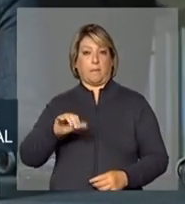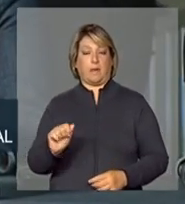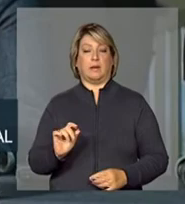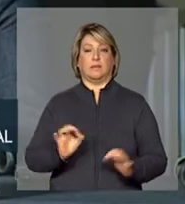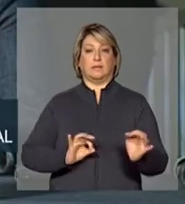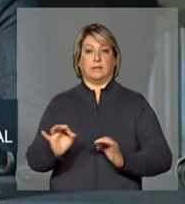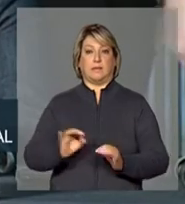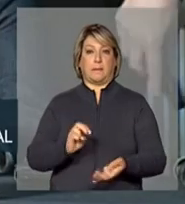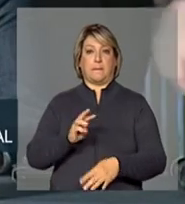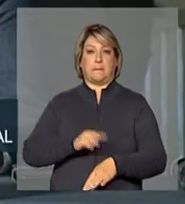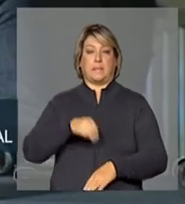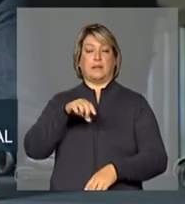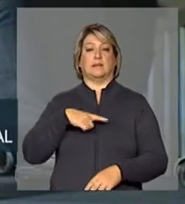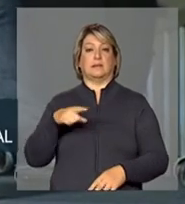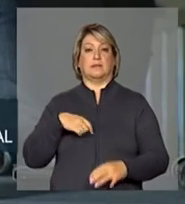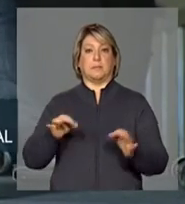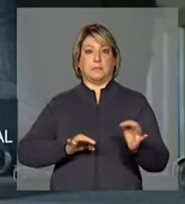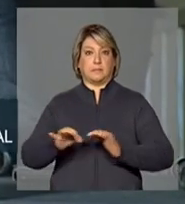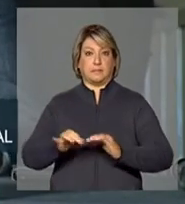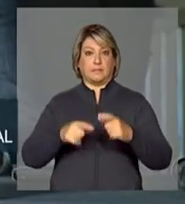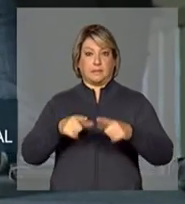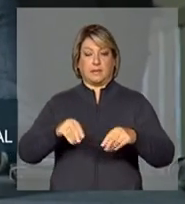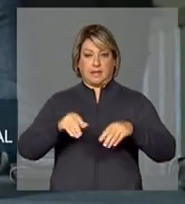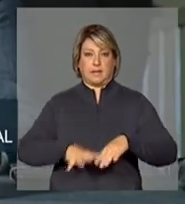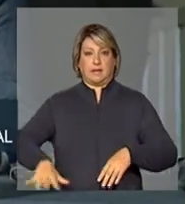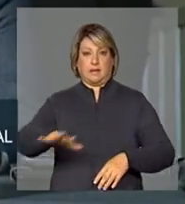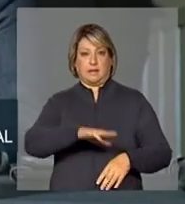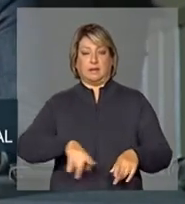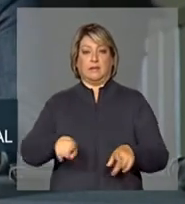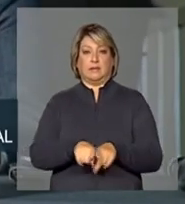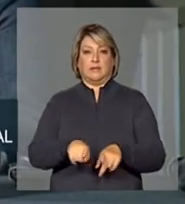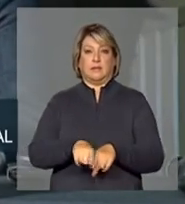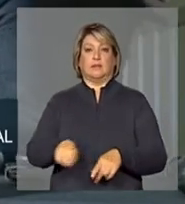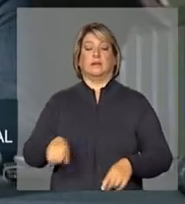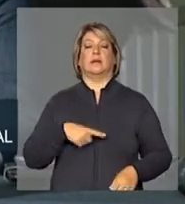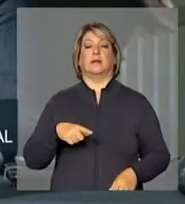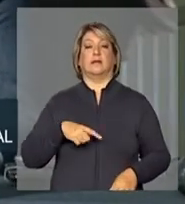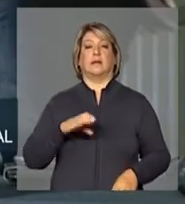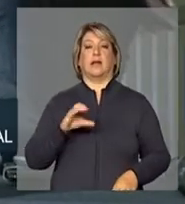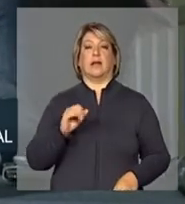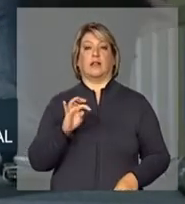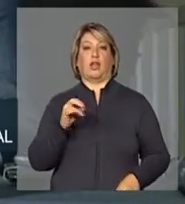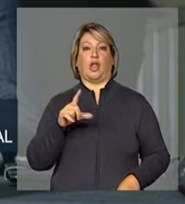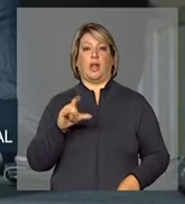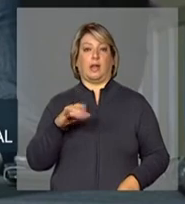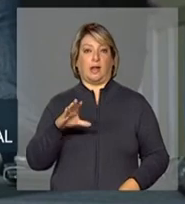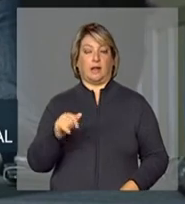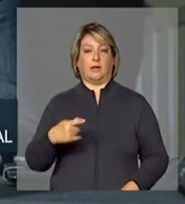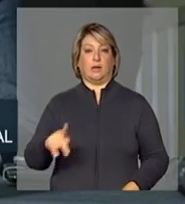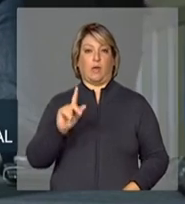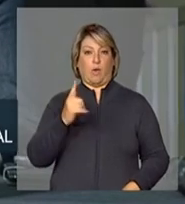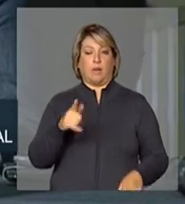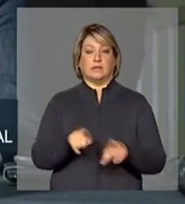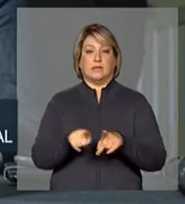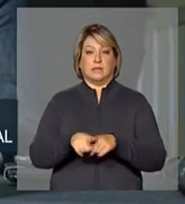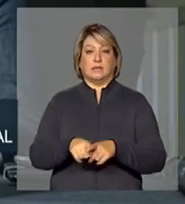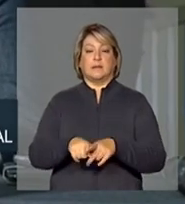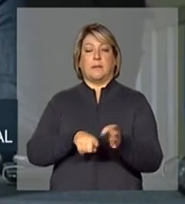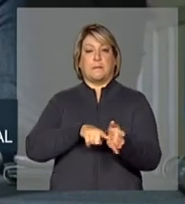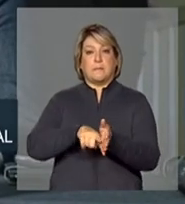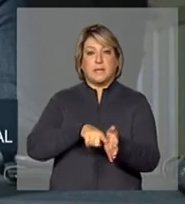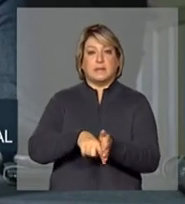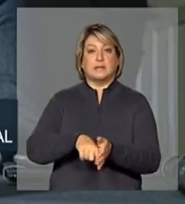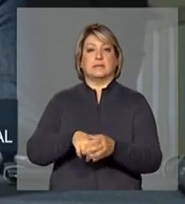Planejamento Territorial da Pontifícia Universidade Católica de Goiás, além de pesquisador da Rede de Pesquisa em